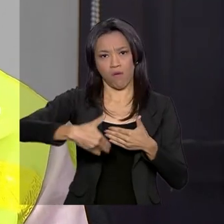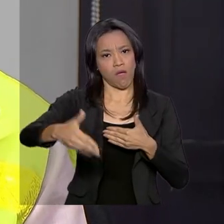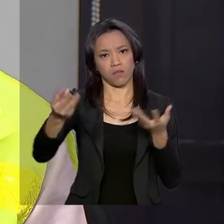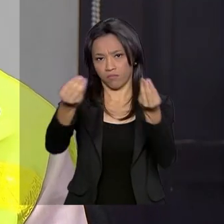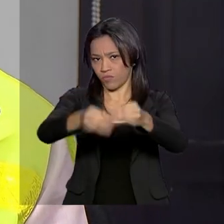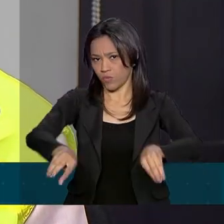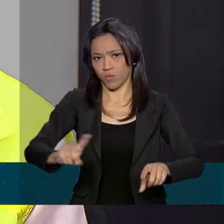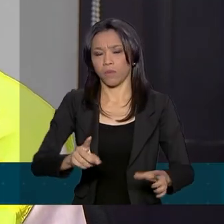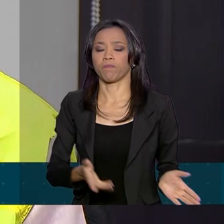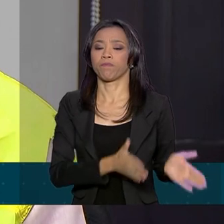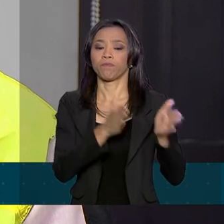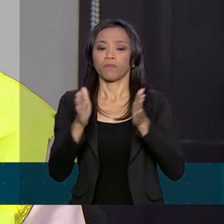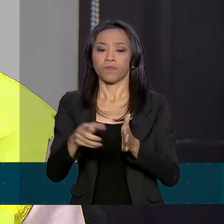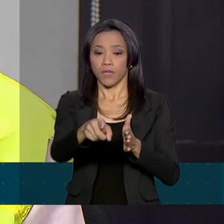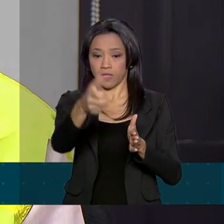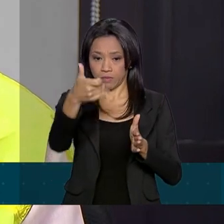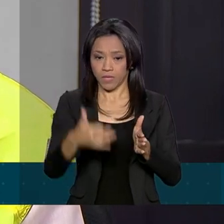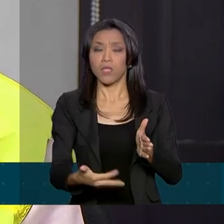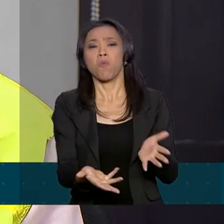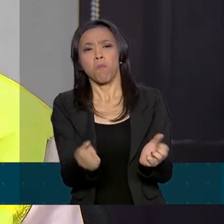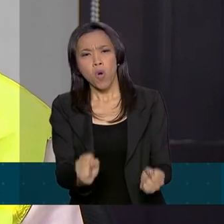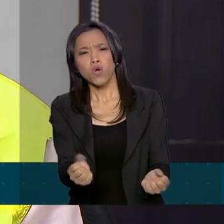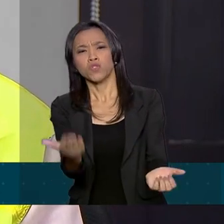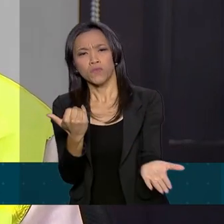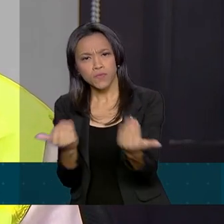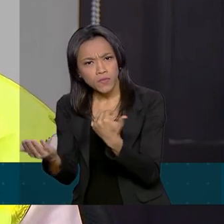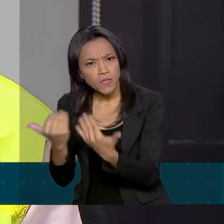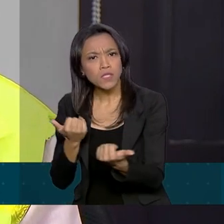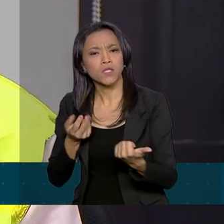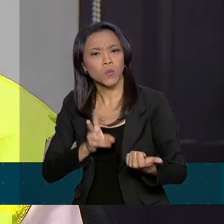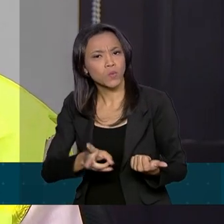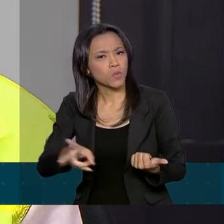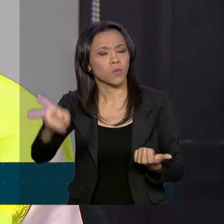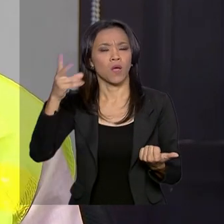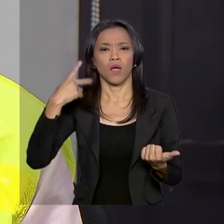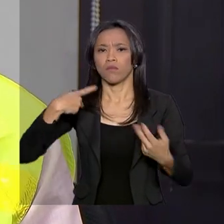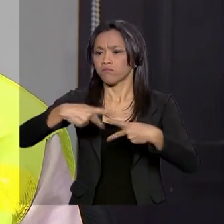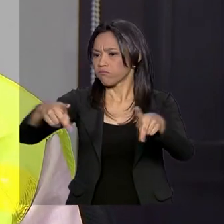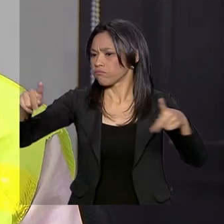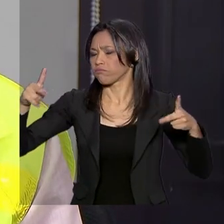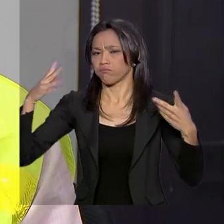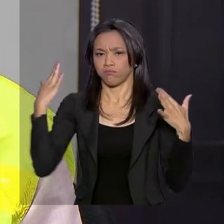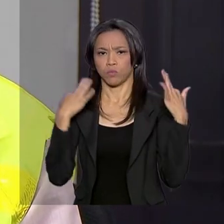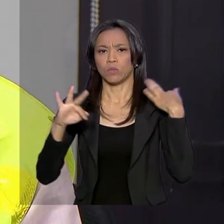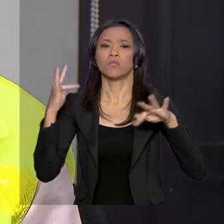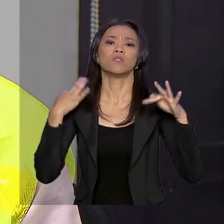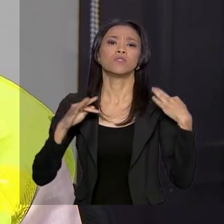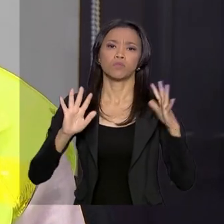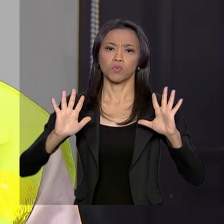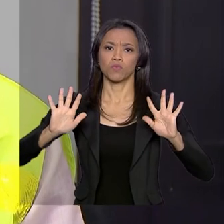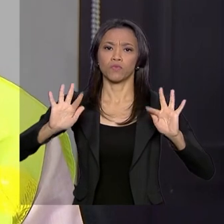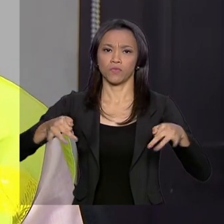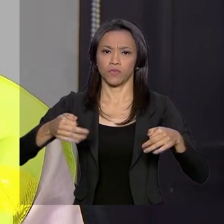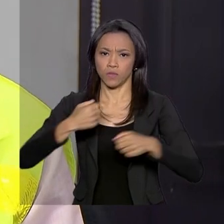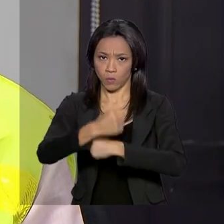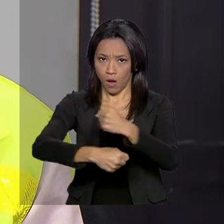para o nordeste, manter as suas reservas, manter as suas atividades de turismo para o final do ano, etc.